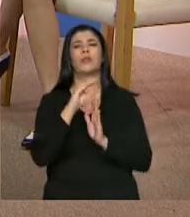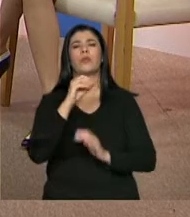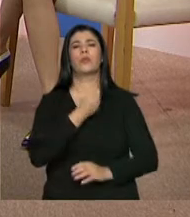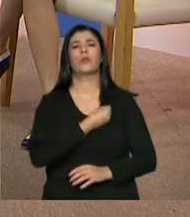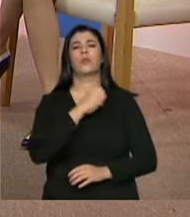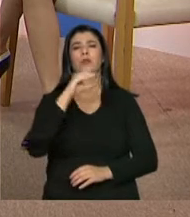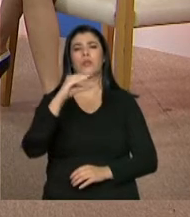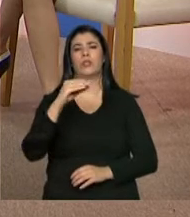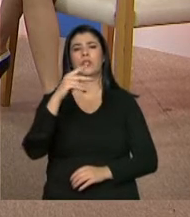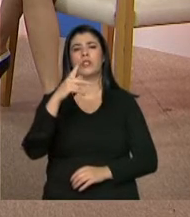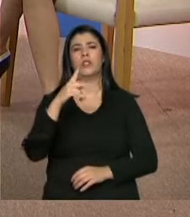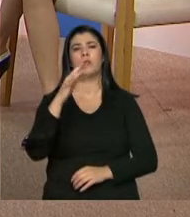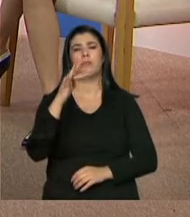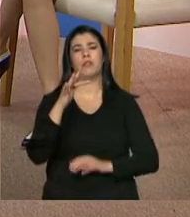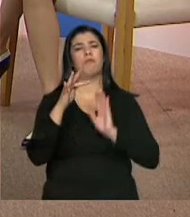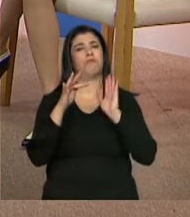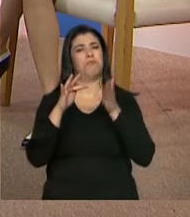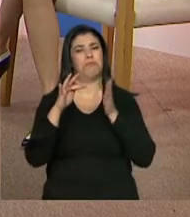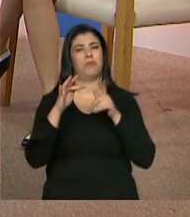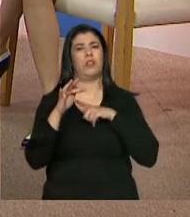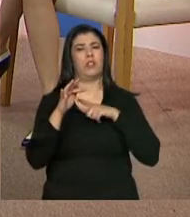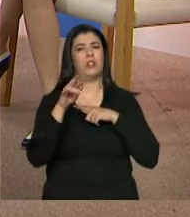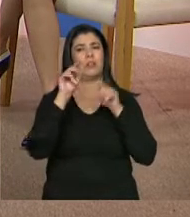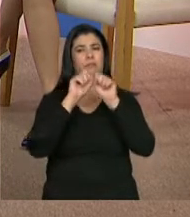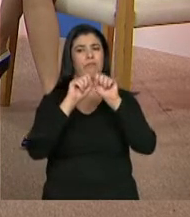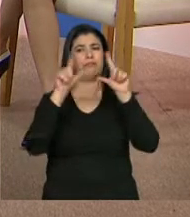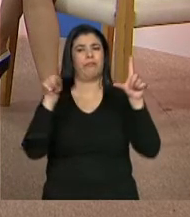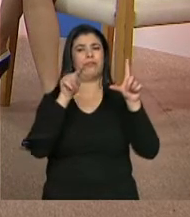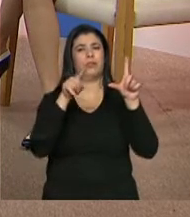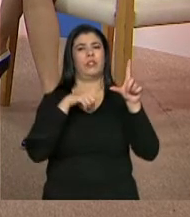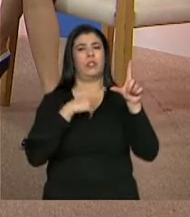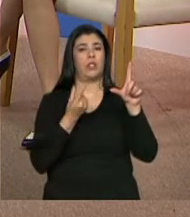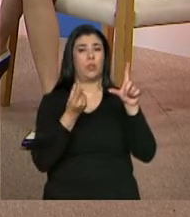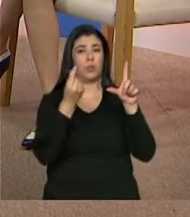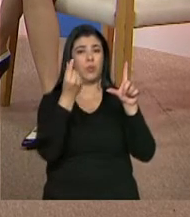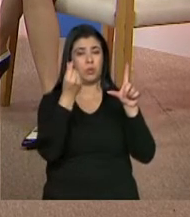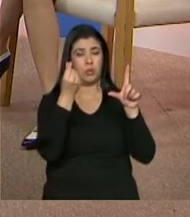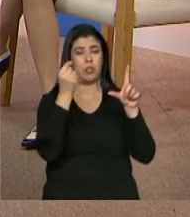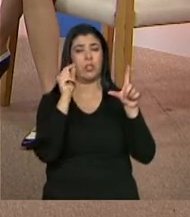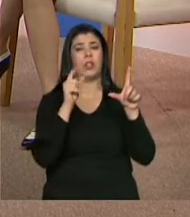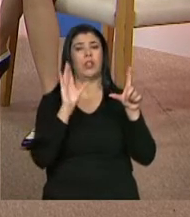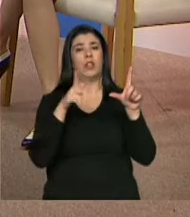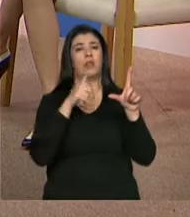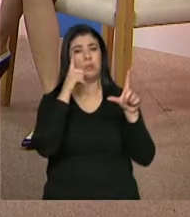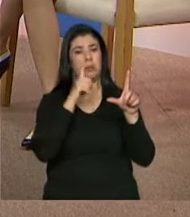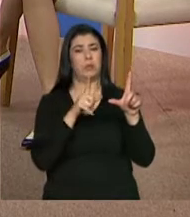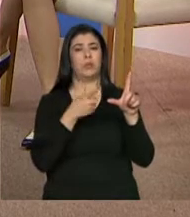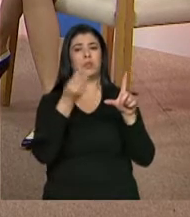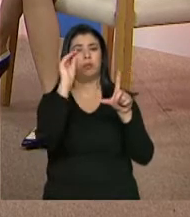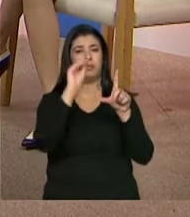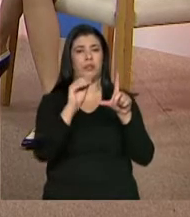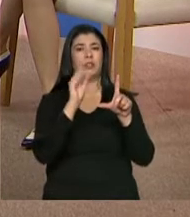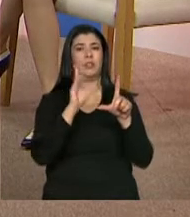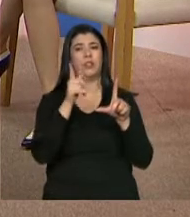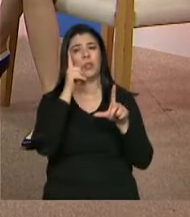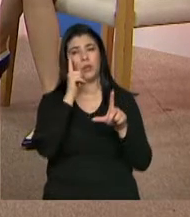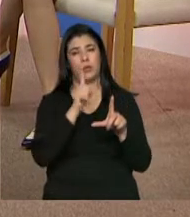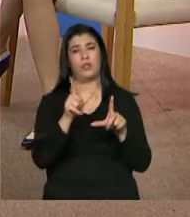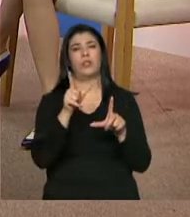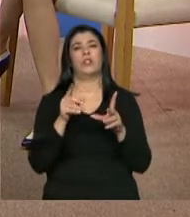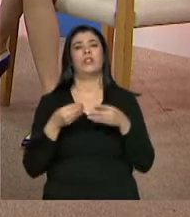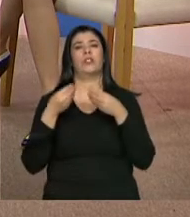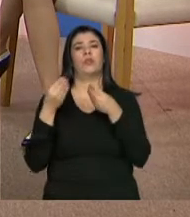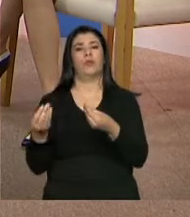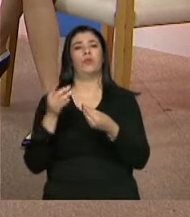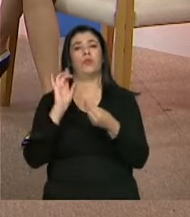Ah, a senhora tá aqui mesmo. Olha, a senhora tá com a renda, etc e tal, puf, já concede, cai